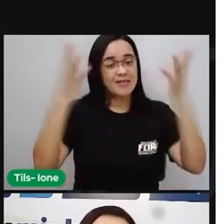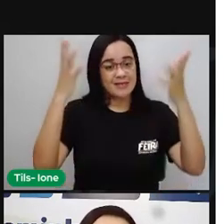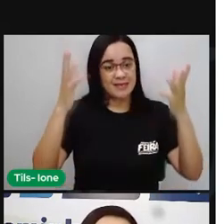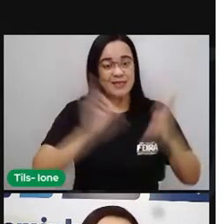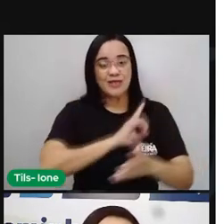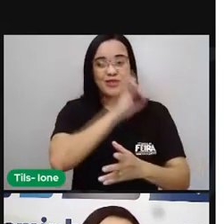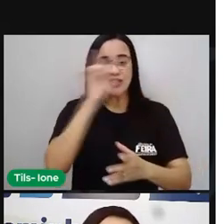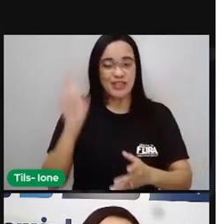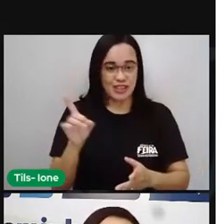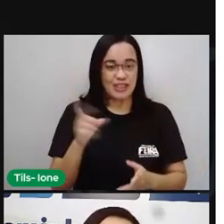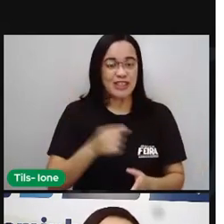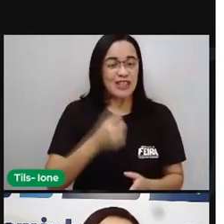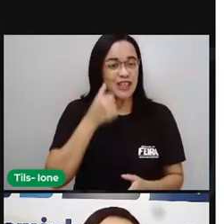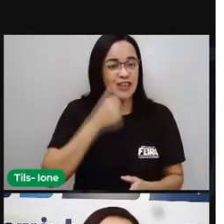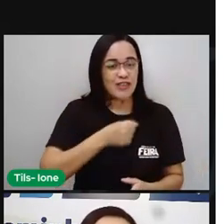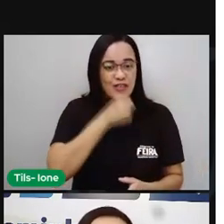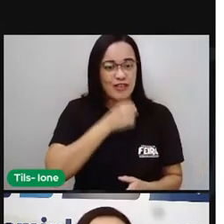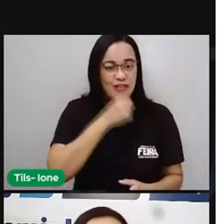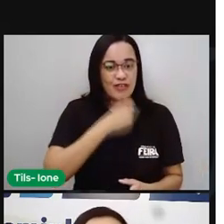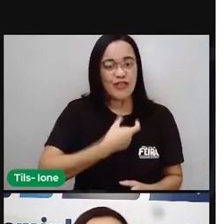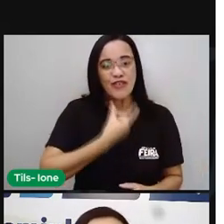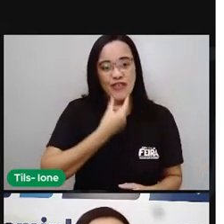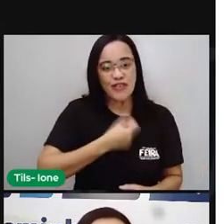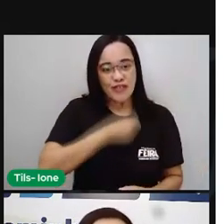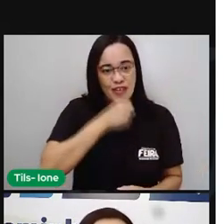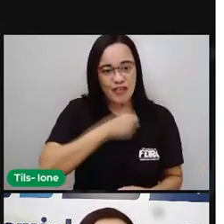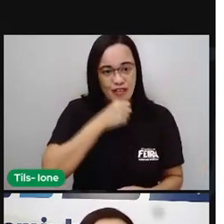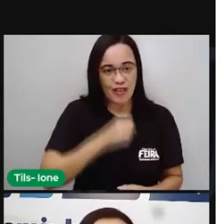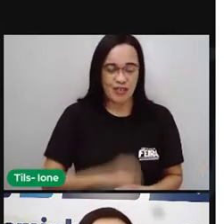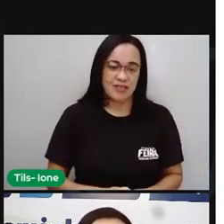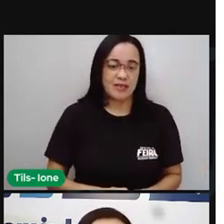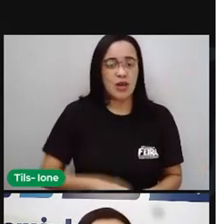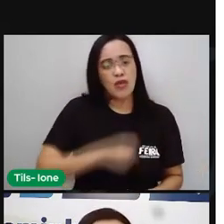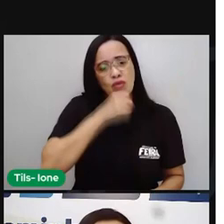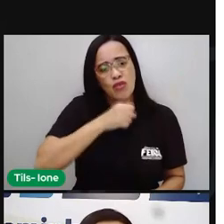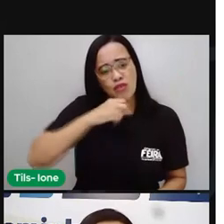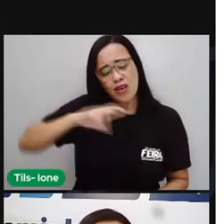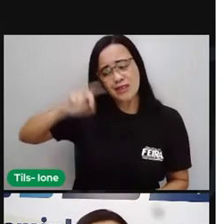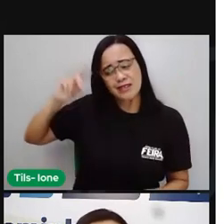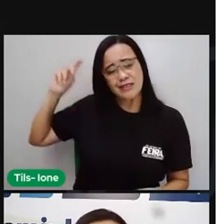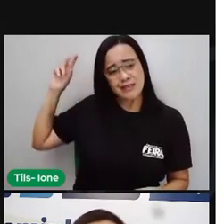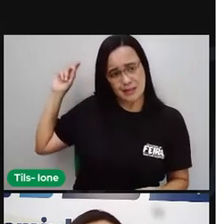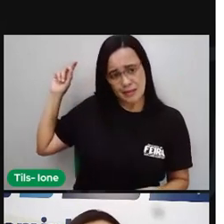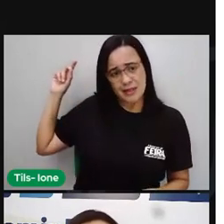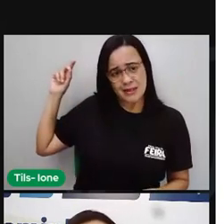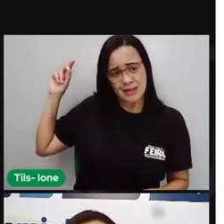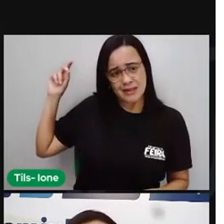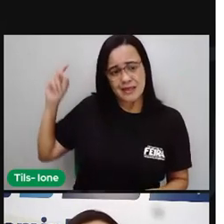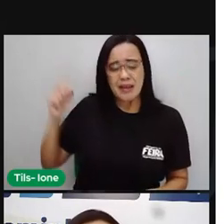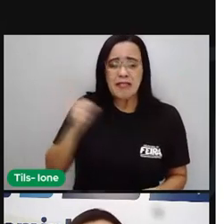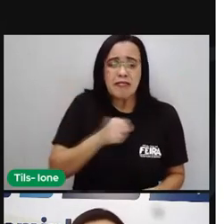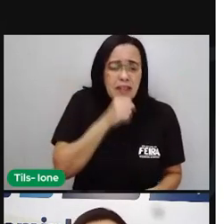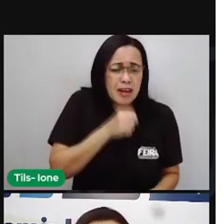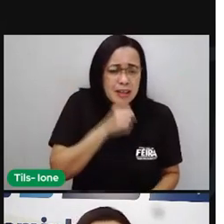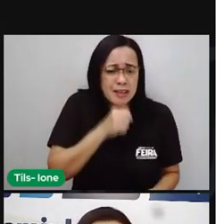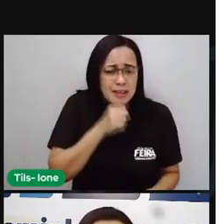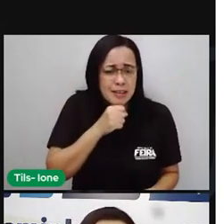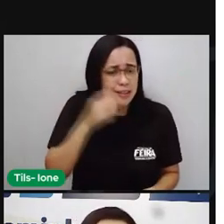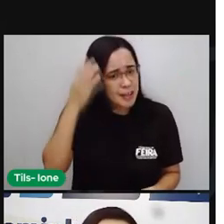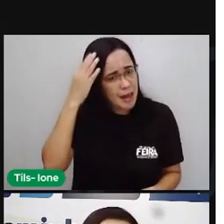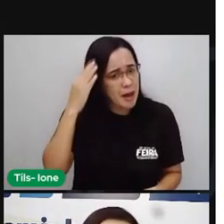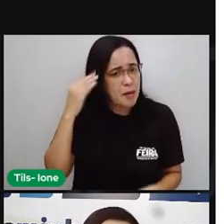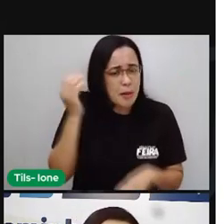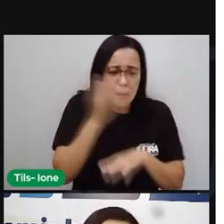né, aos avós. Vovó, antigamente, era bem velhinha, cabelo branco, sentava na